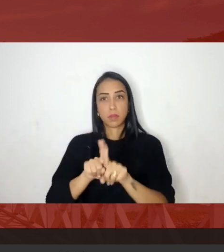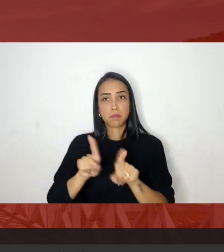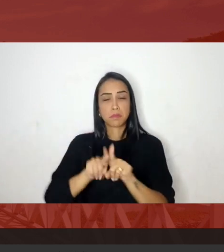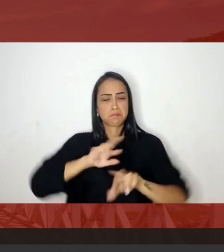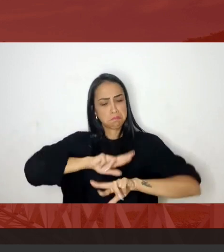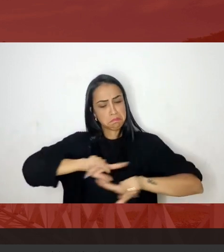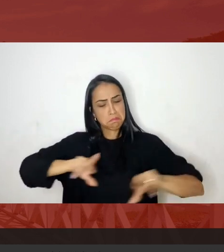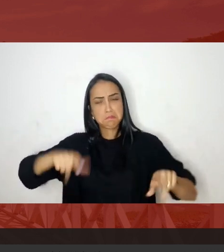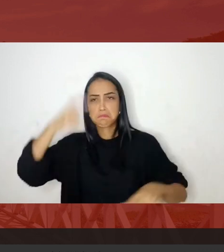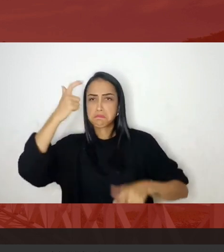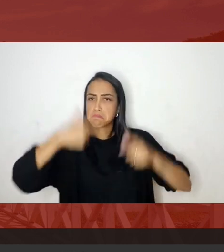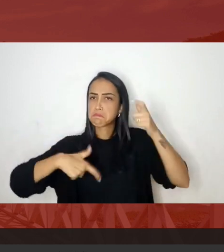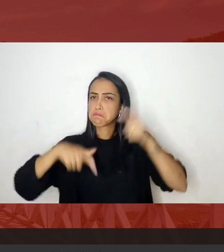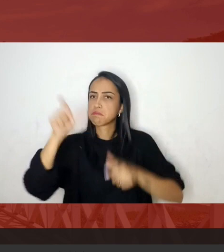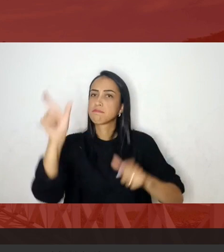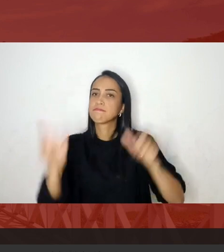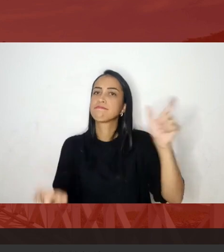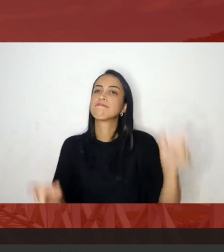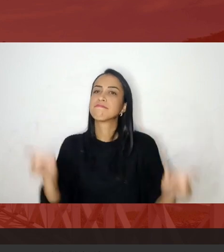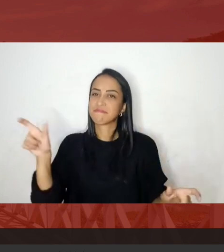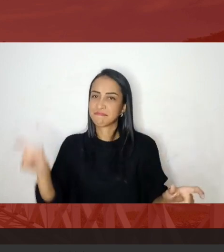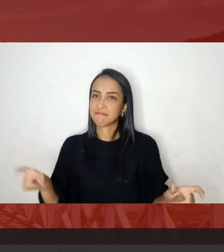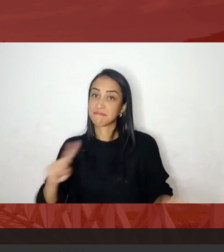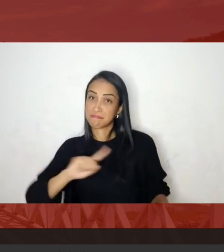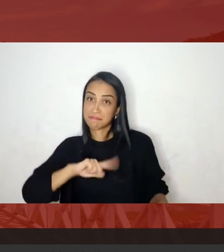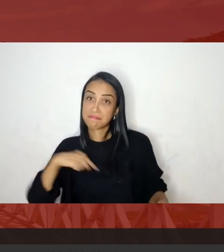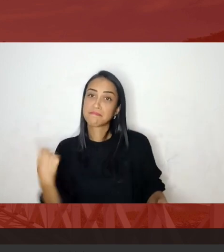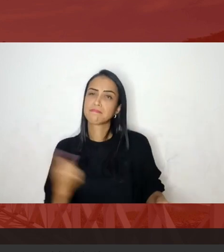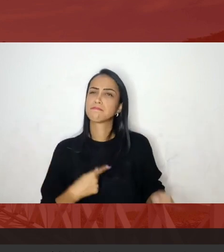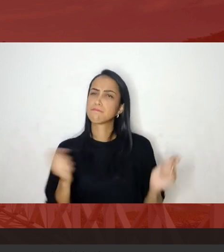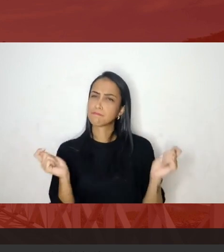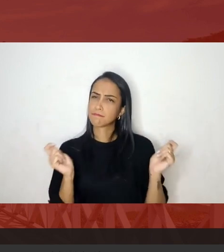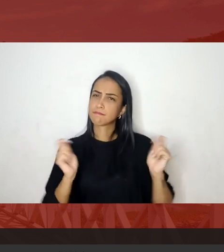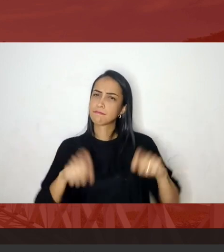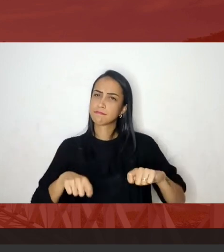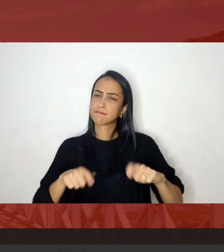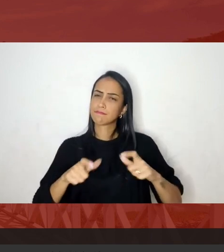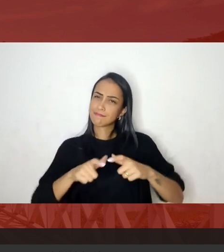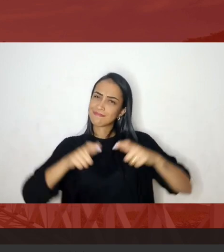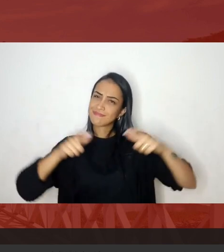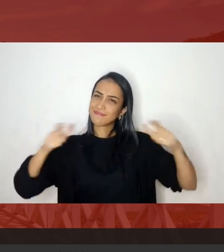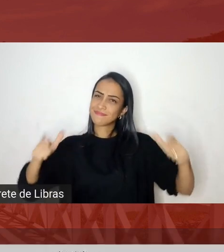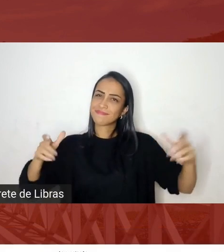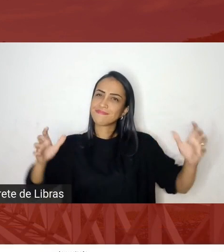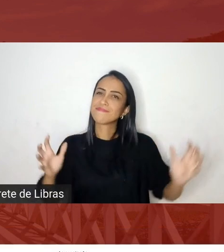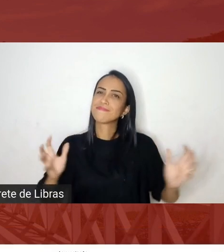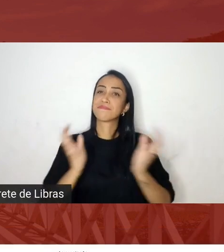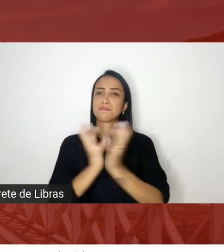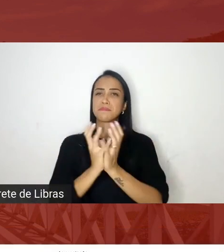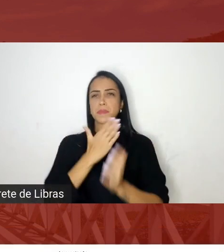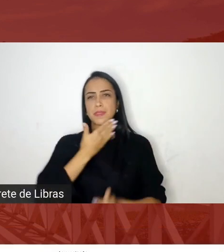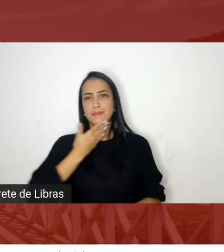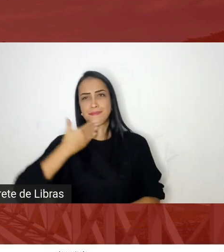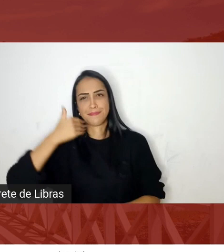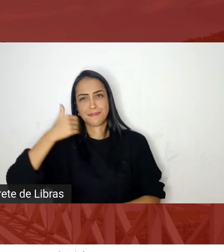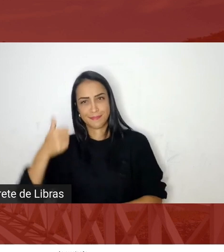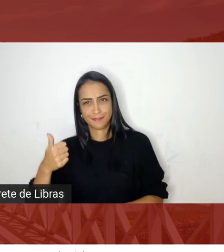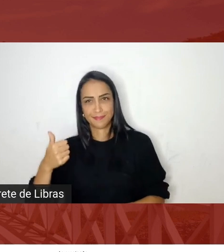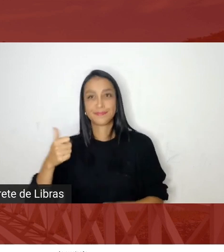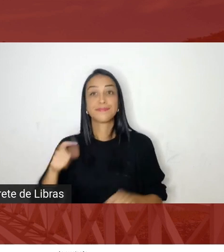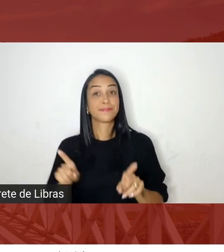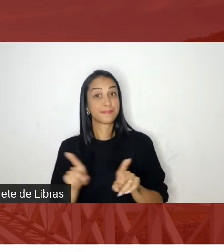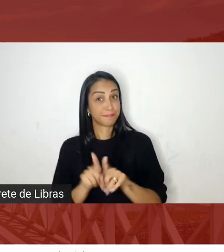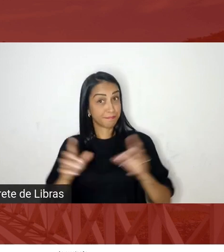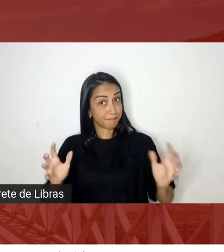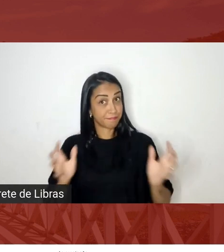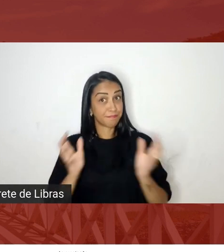que nós vamos ser uma nação melhor uma nação constituída a partir do direito e da